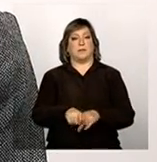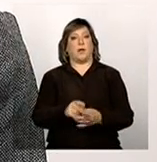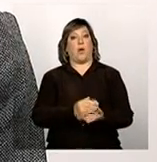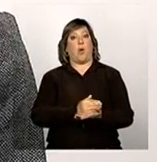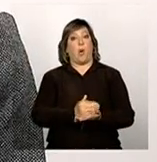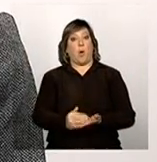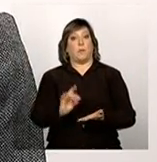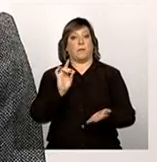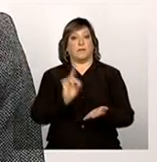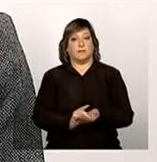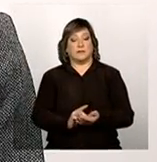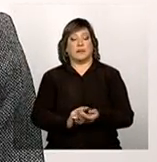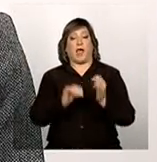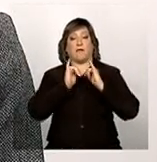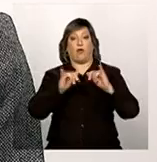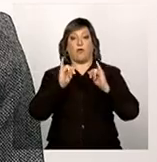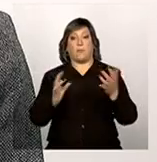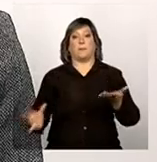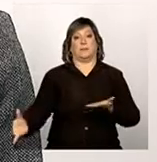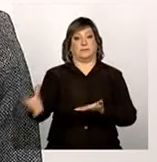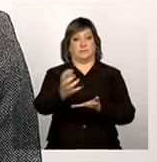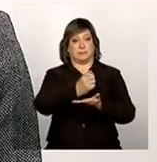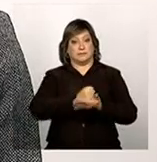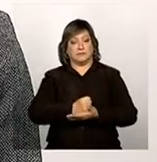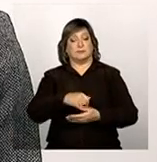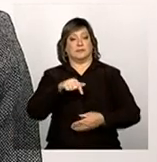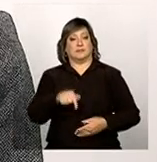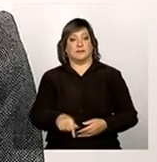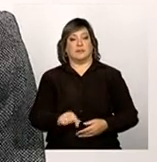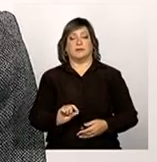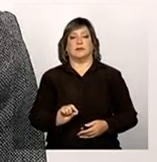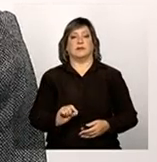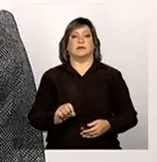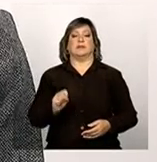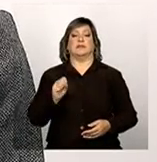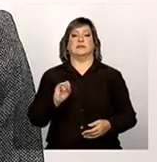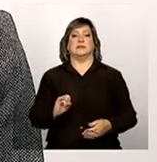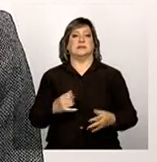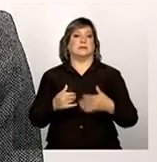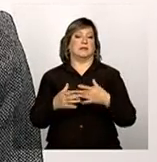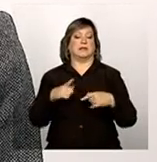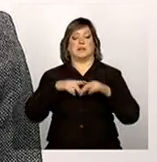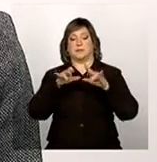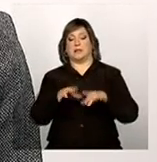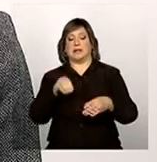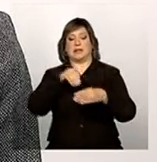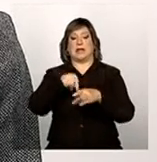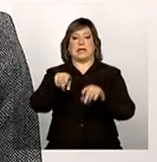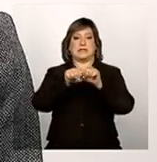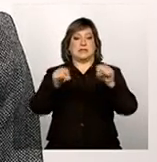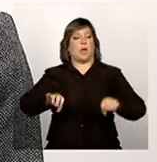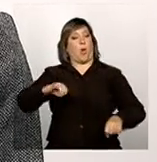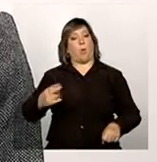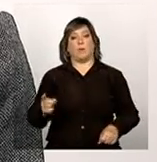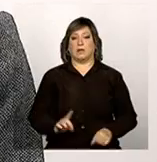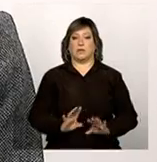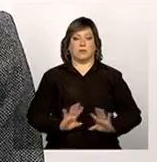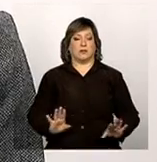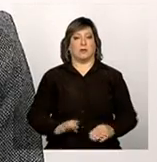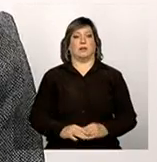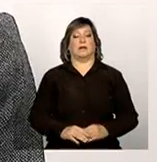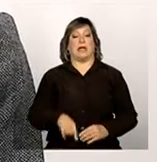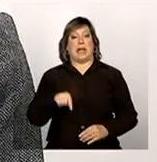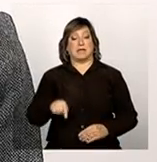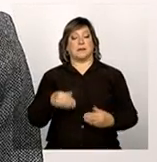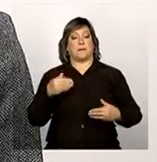fato, a coletar estas informações, independente da digitação no sistema. Porque, de fato, o